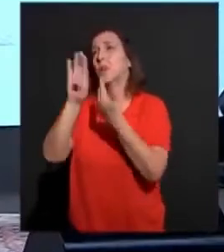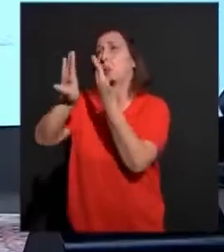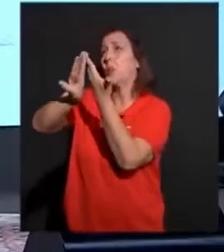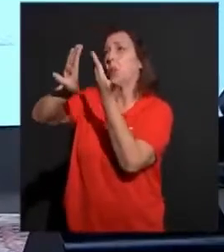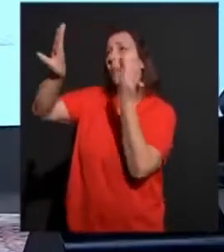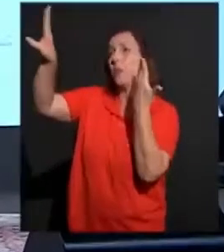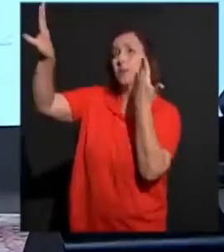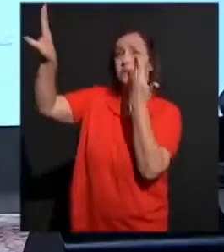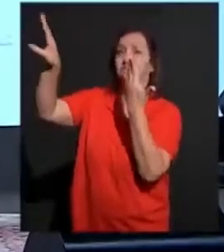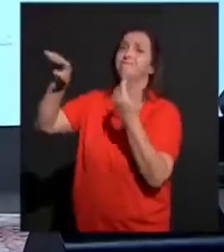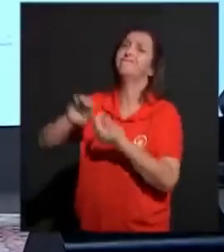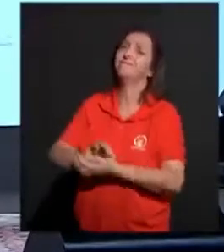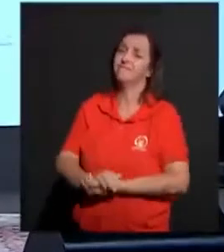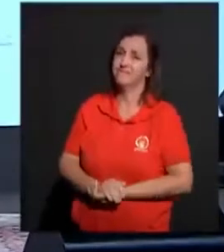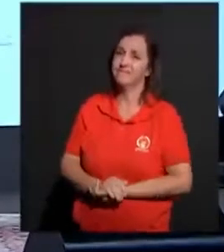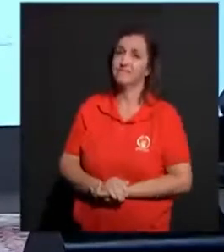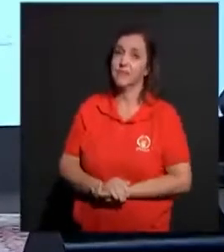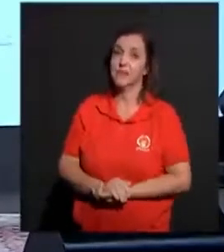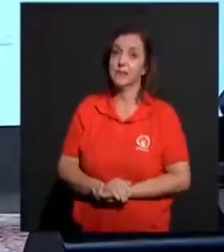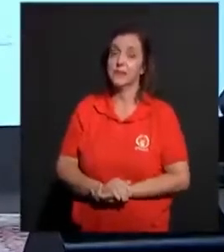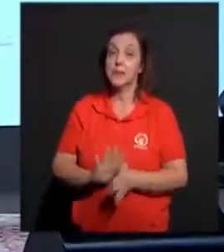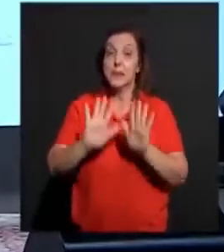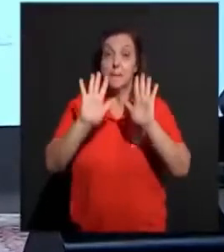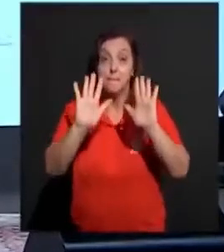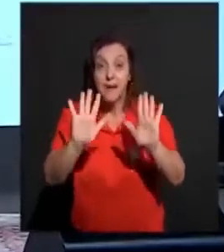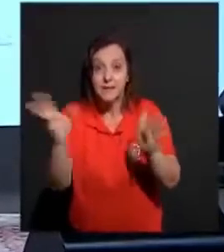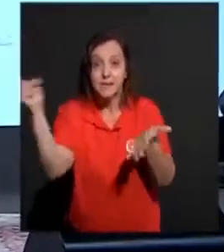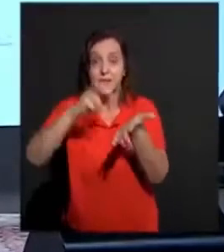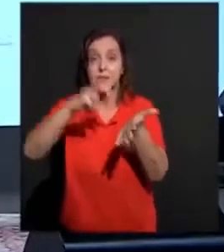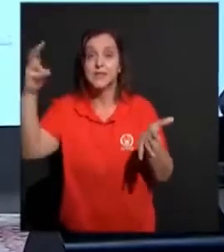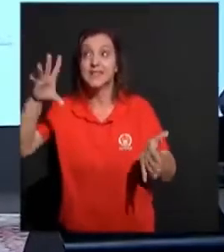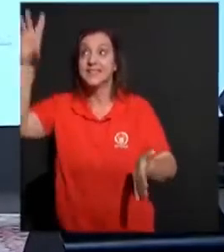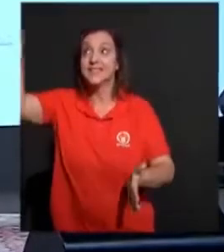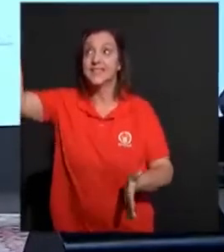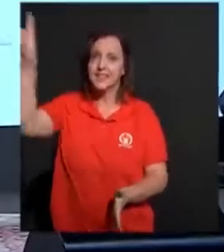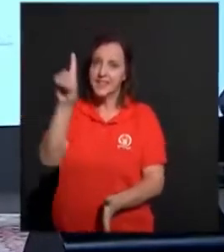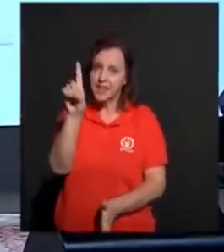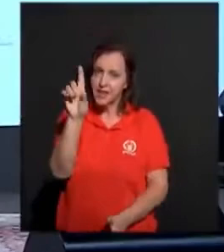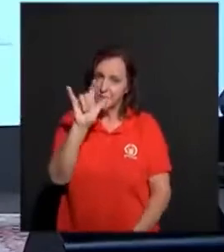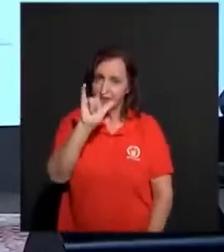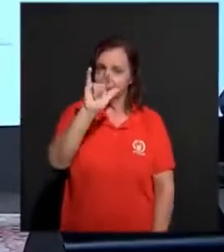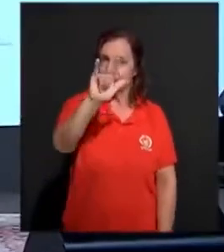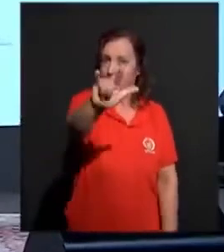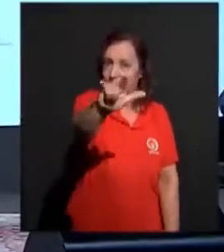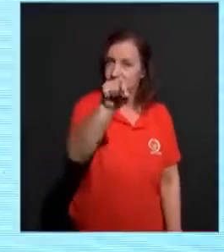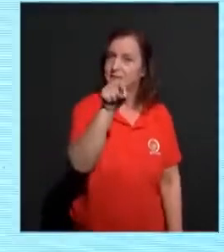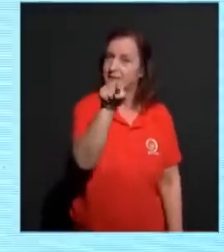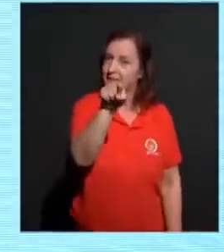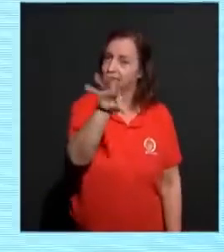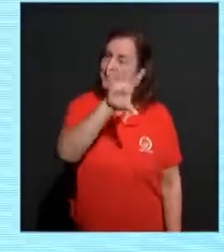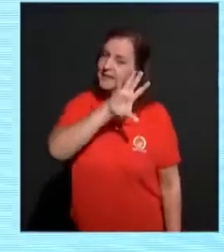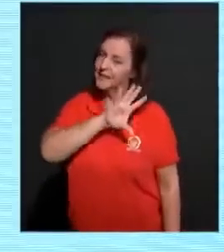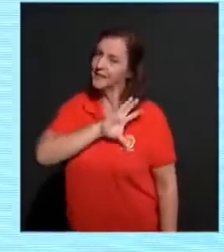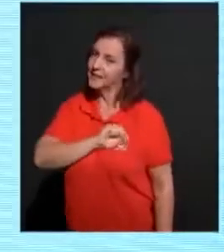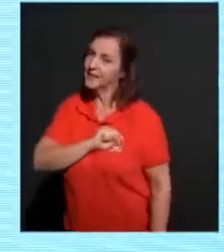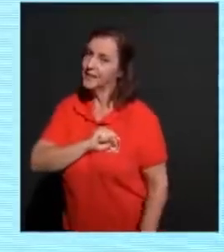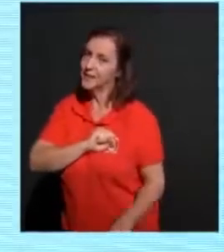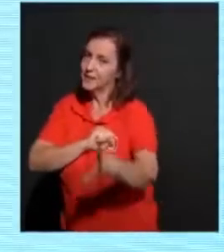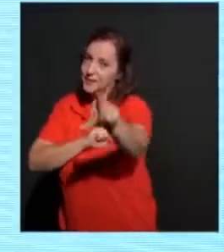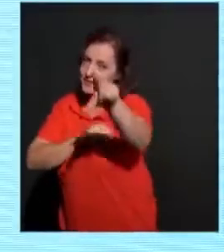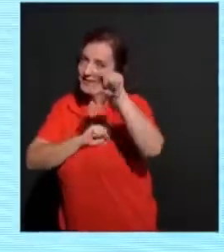Nessa manhã. Esse Deus que te ama. Esse Deus que te escolheu. Esse Deus que te formou.